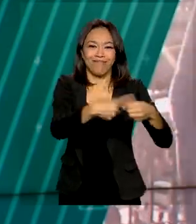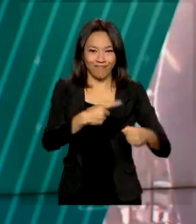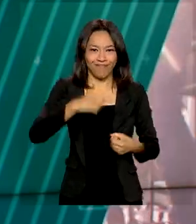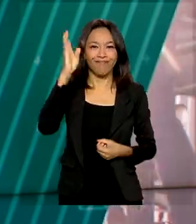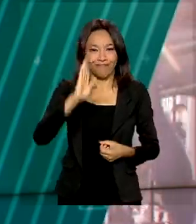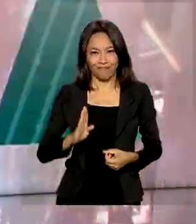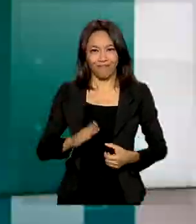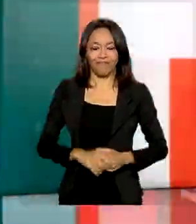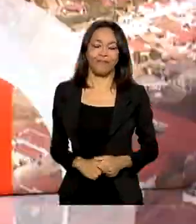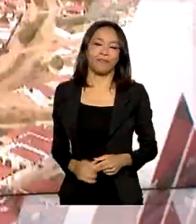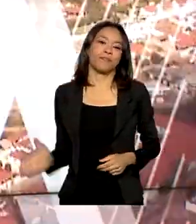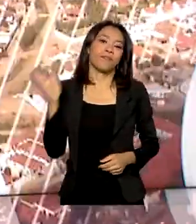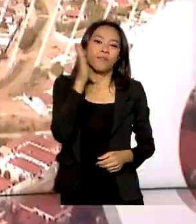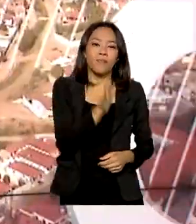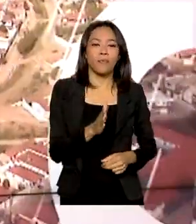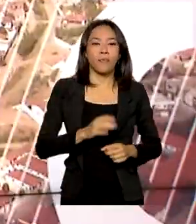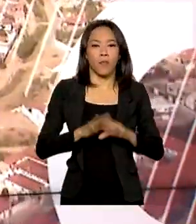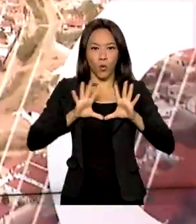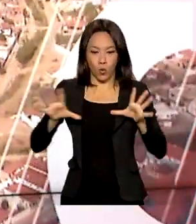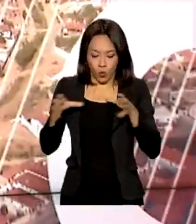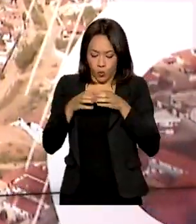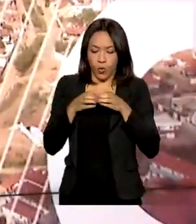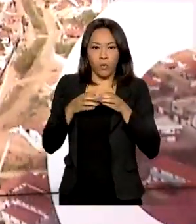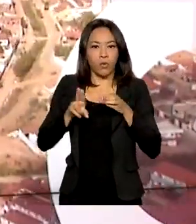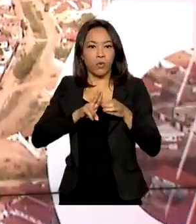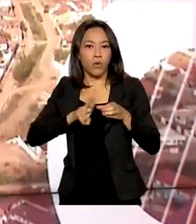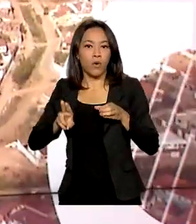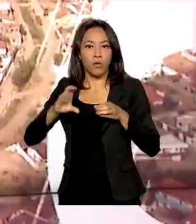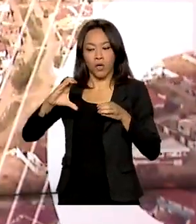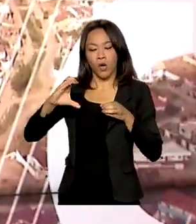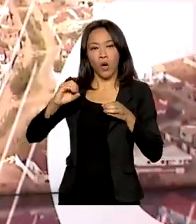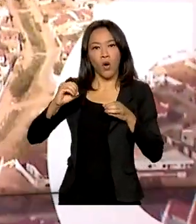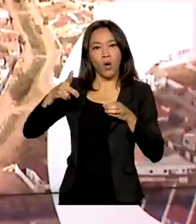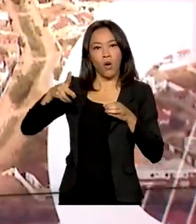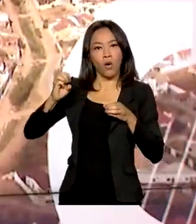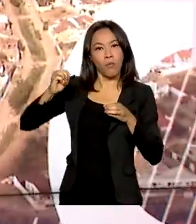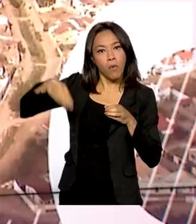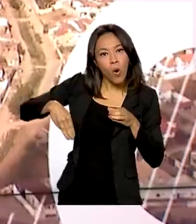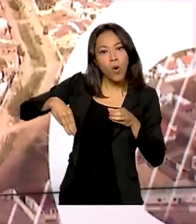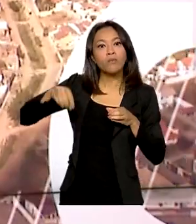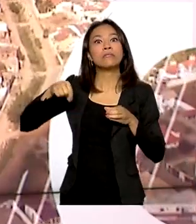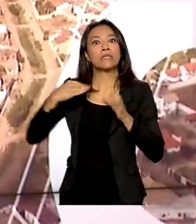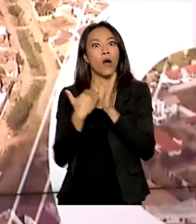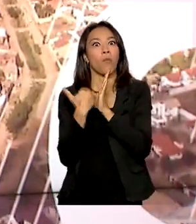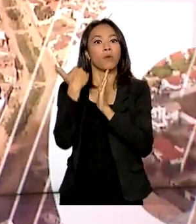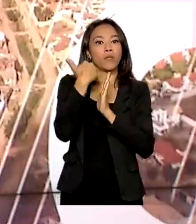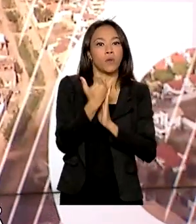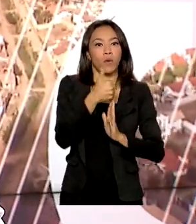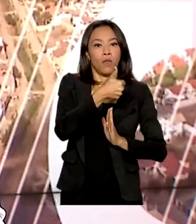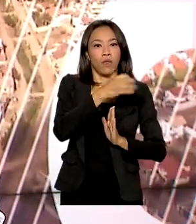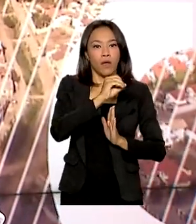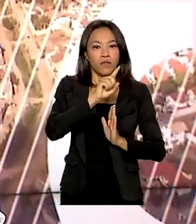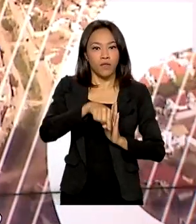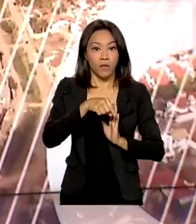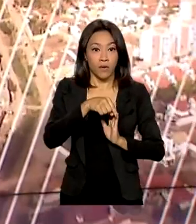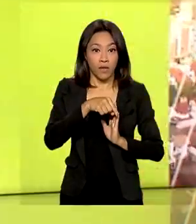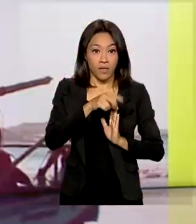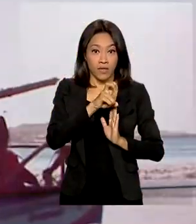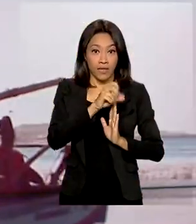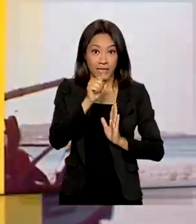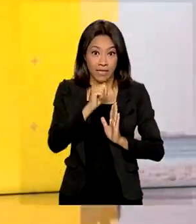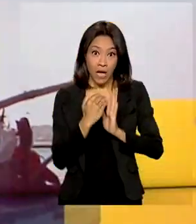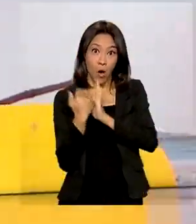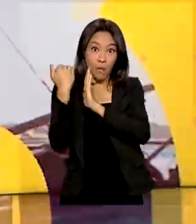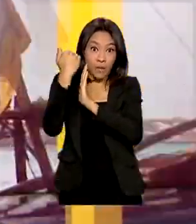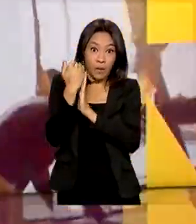O Comitê de Política Monetária, COPOM, elevou a taxa Selic de 10,75%